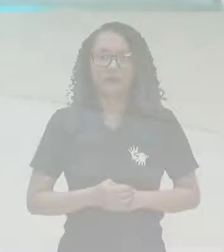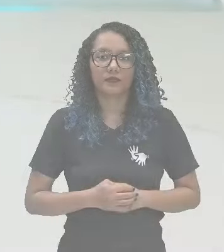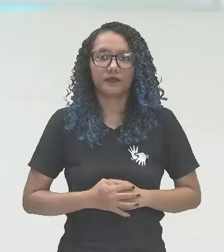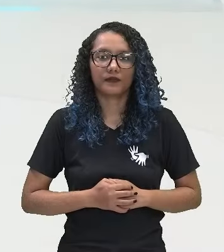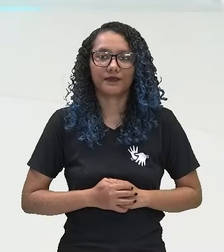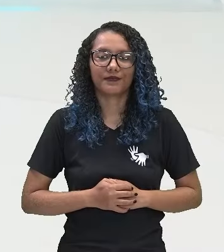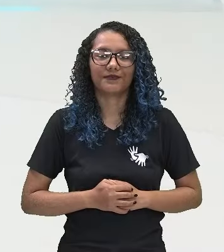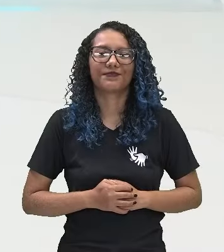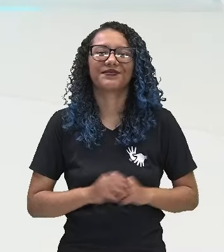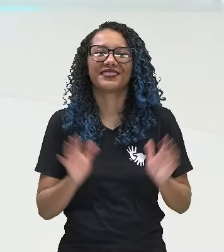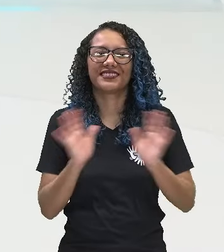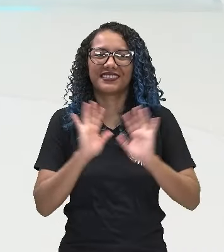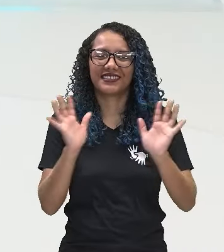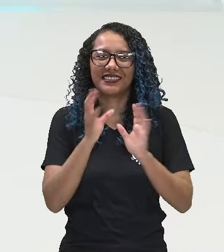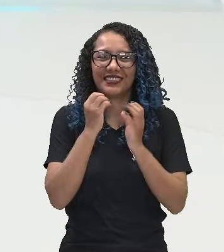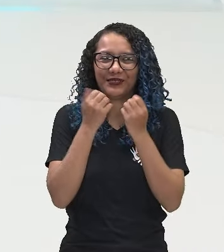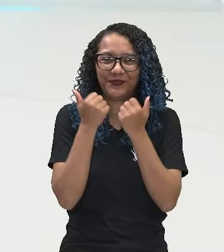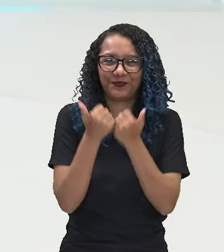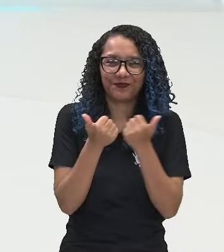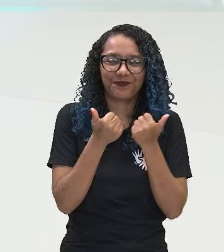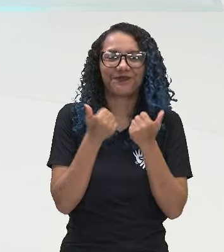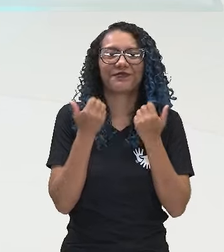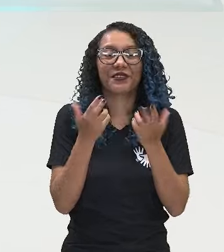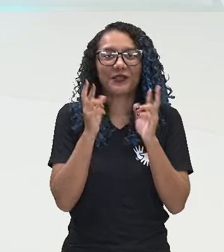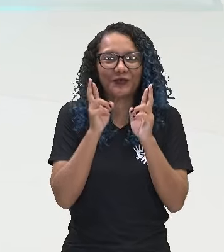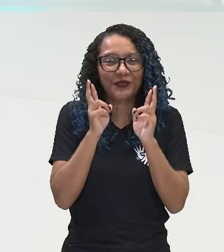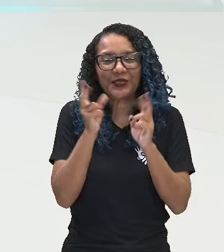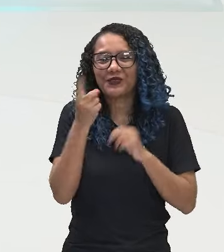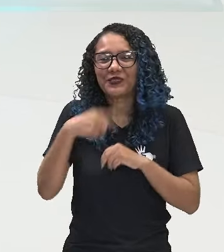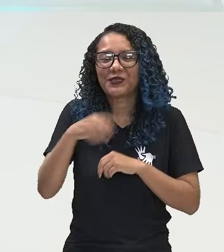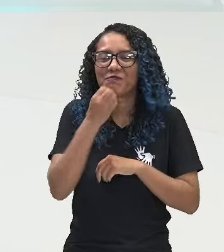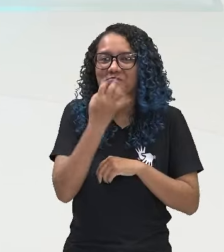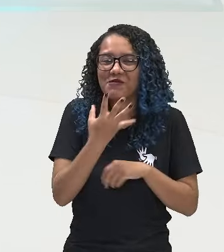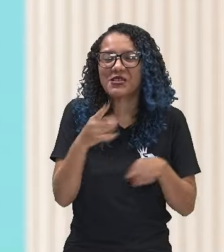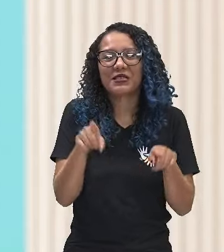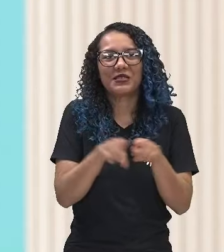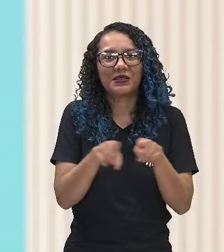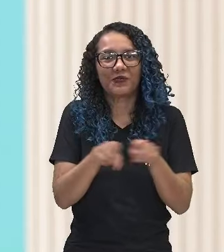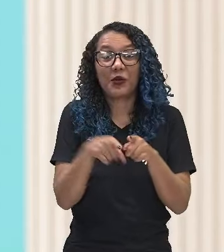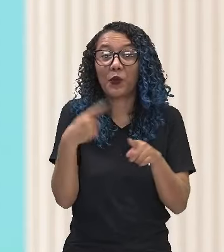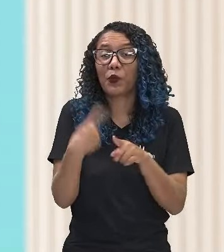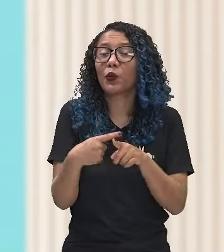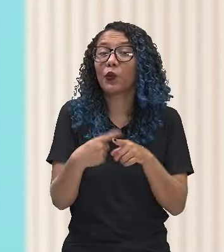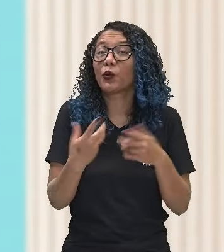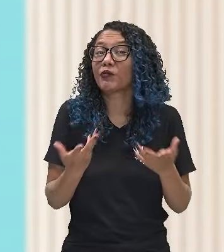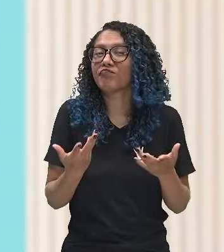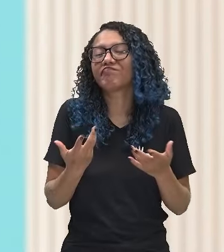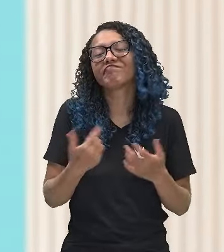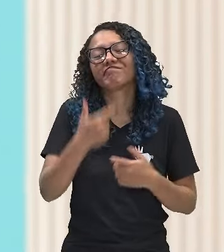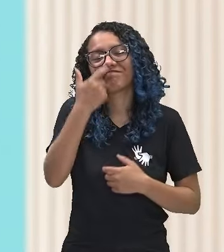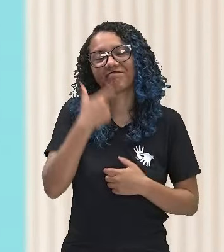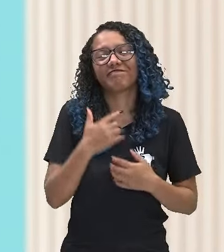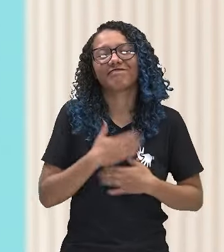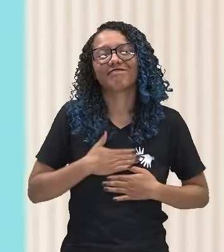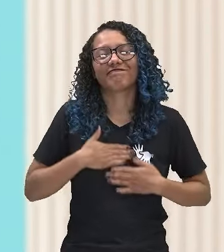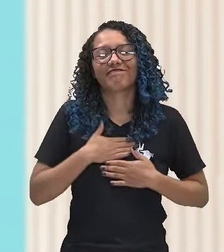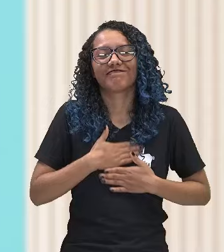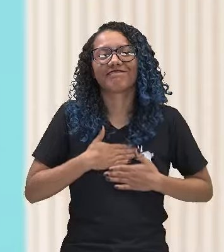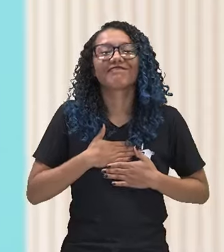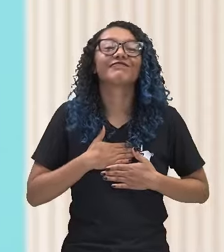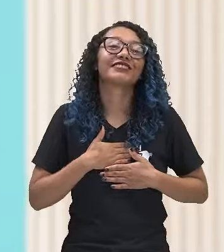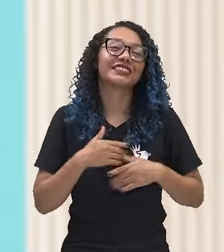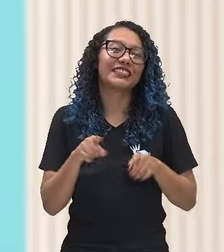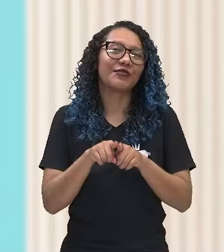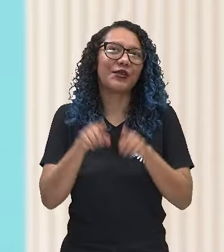Oi, Tudo bem com vocês? Espero que estejam ótimos aí, porque eu estou muito bem e com uma grande